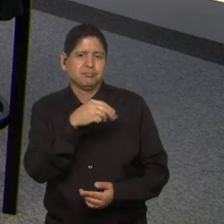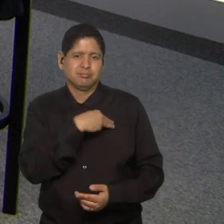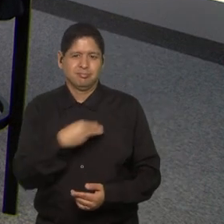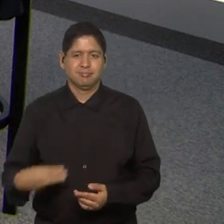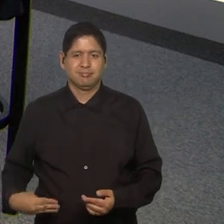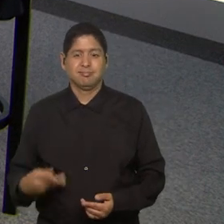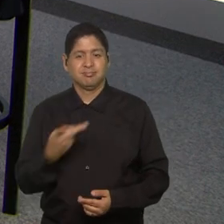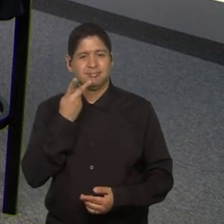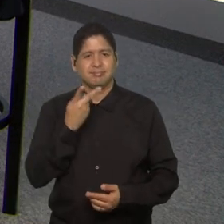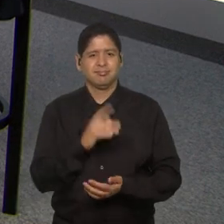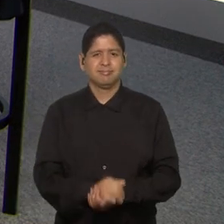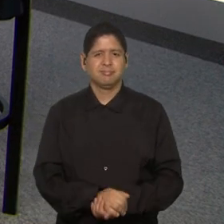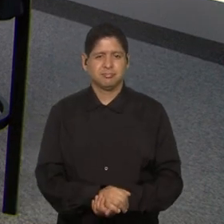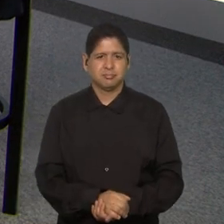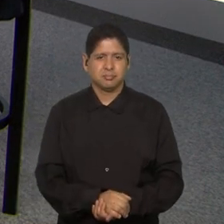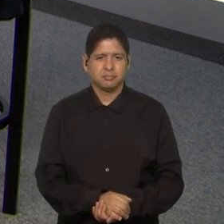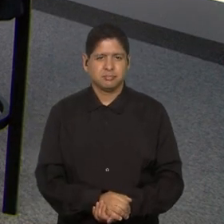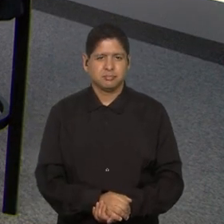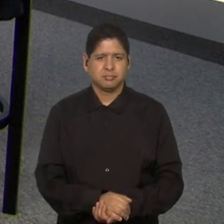Posso começar, não tem problema.